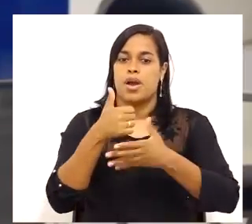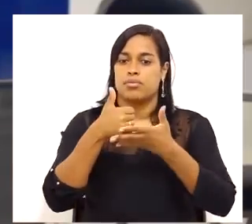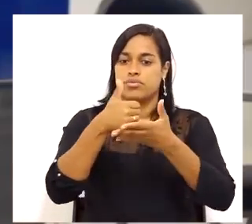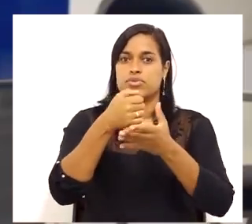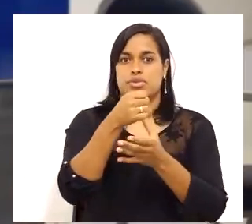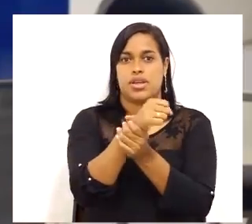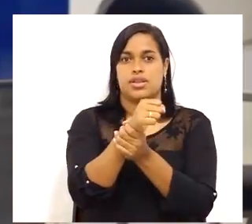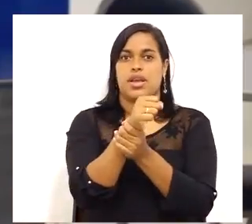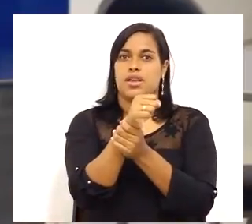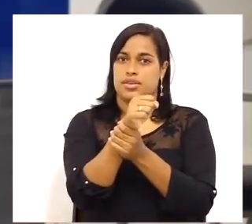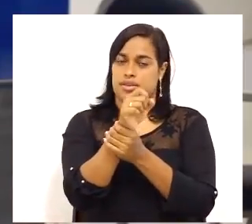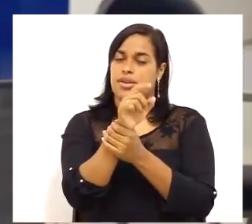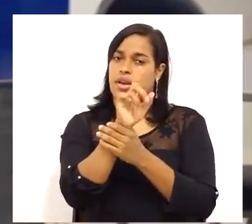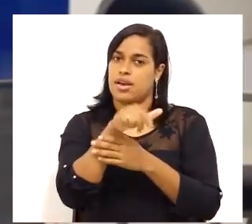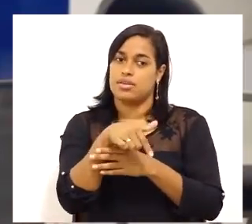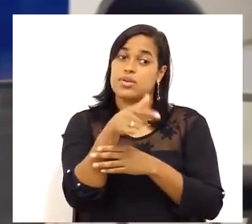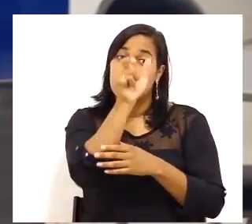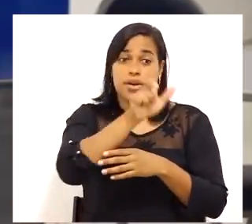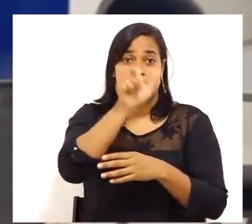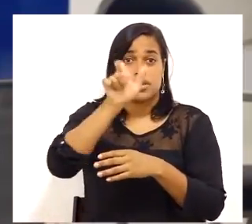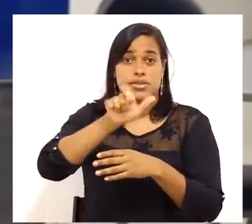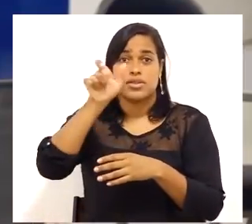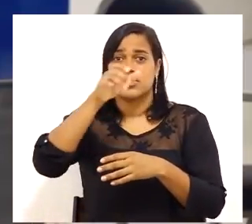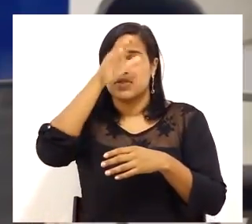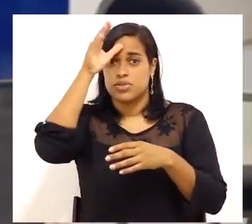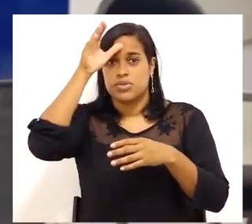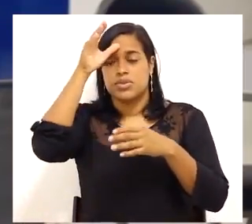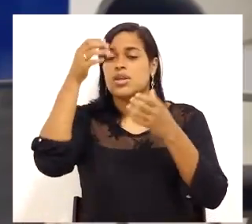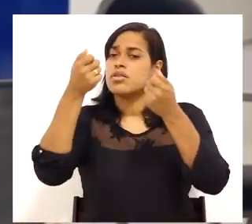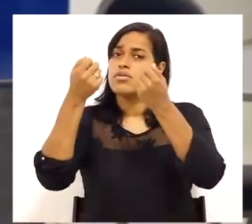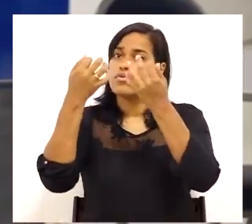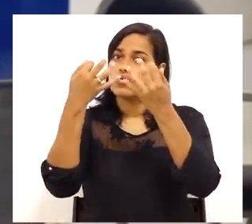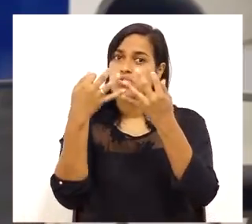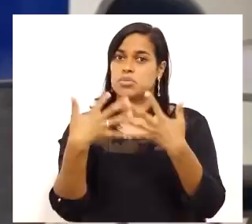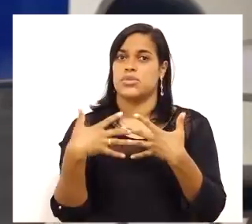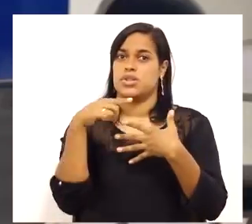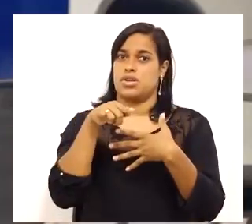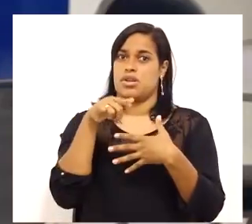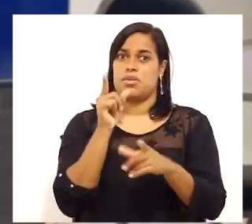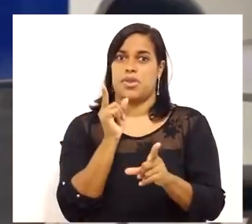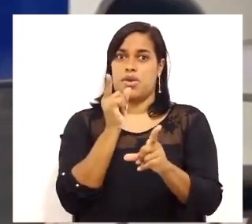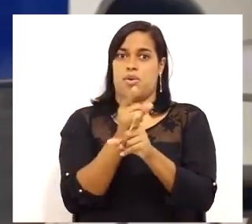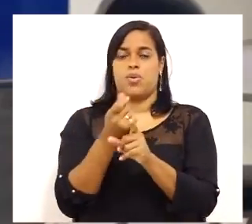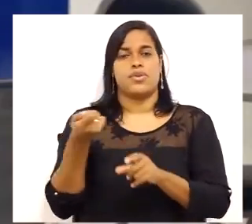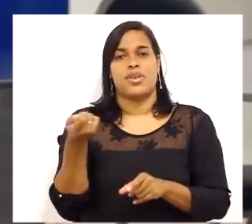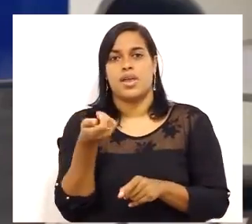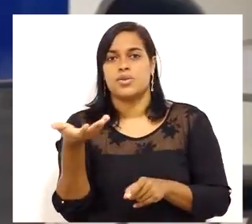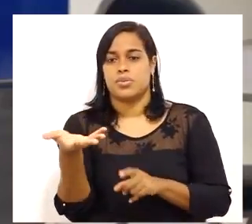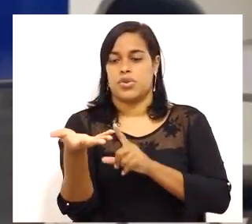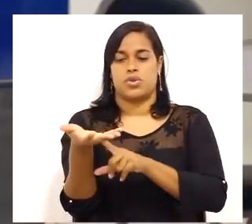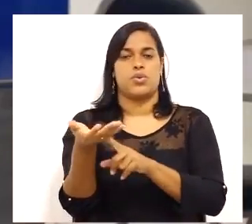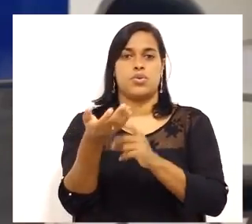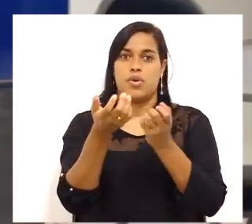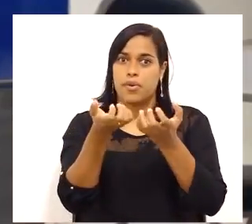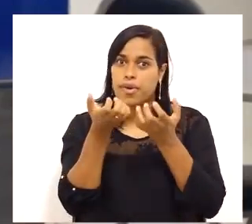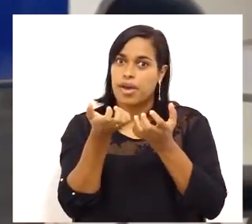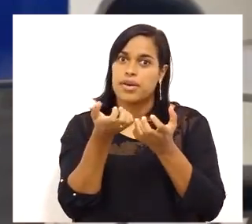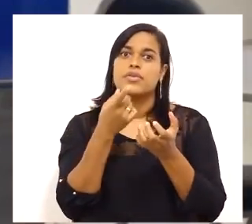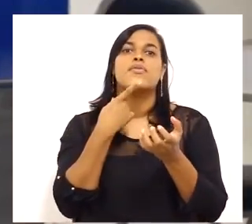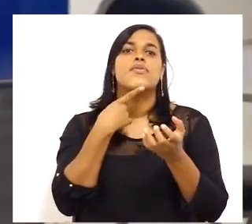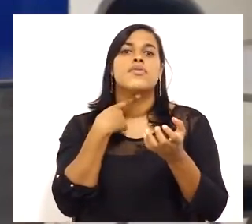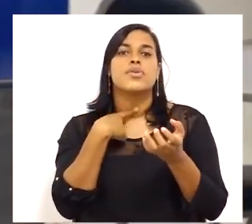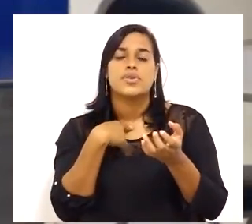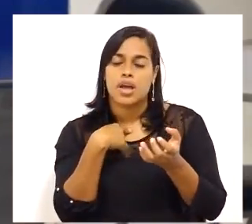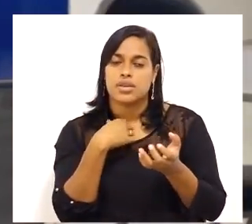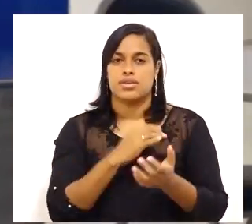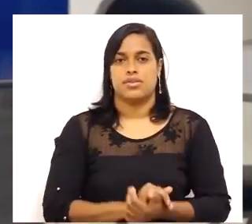São aquelas características que o cliente descreve. Eu espero encontrar nesse produto tais características. E o que